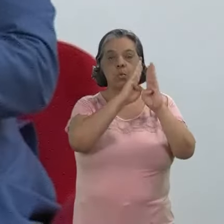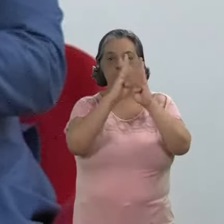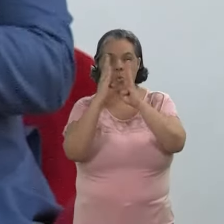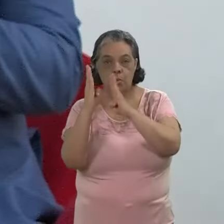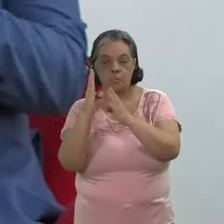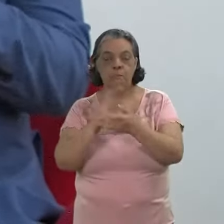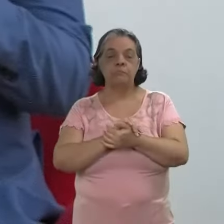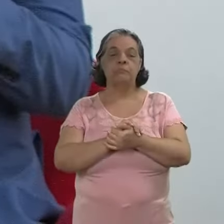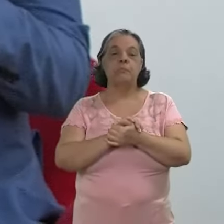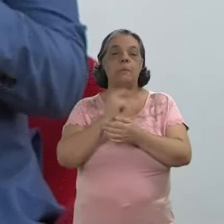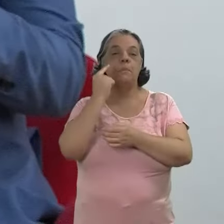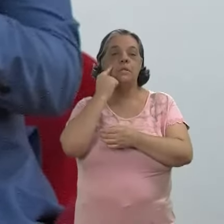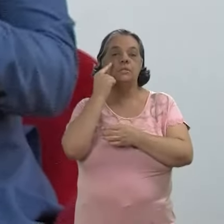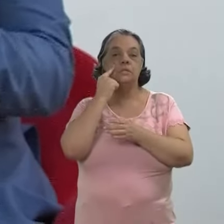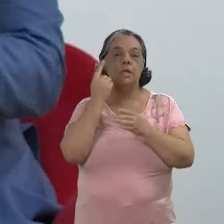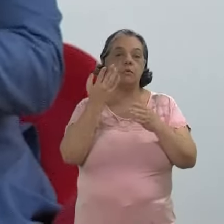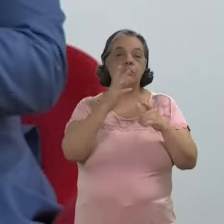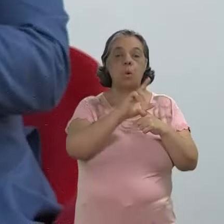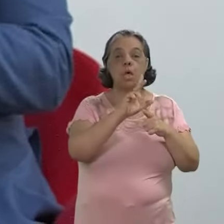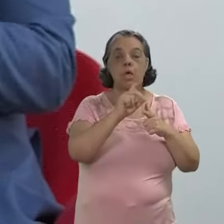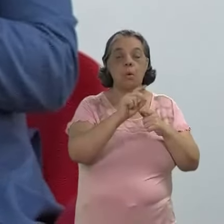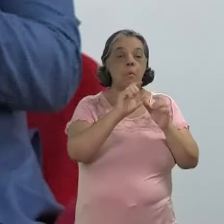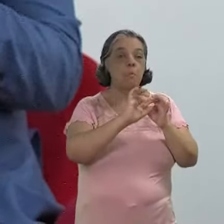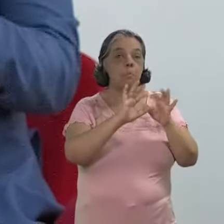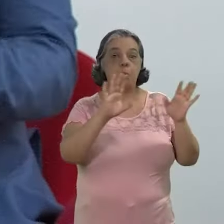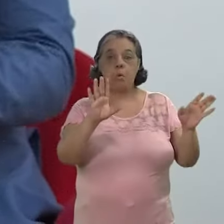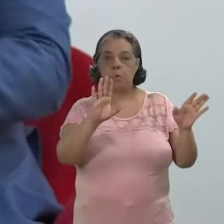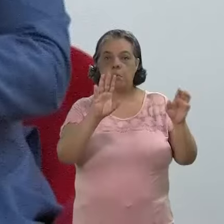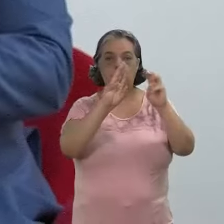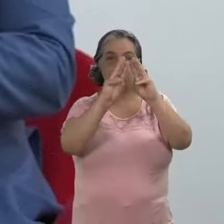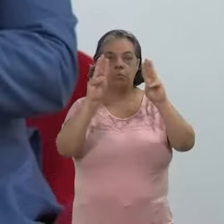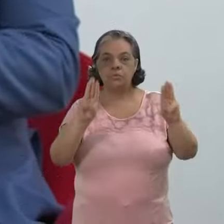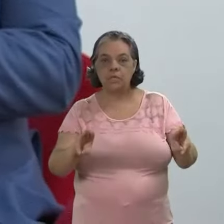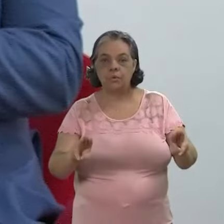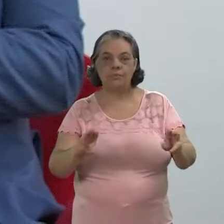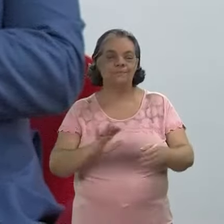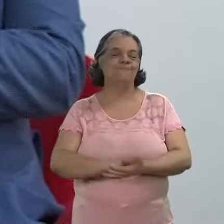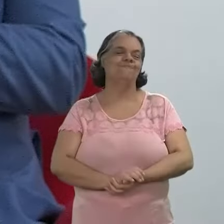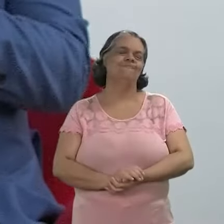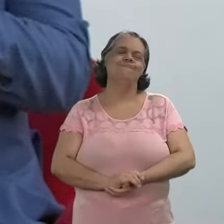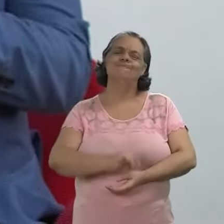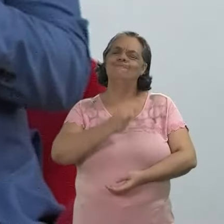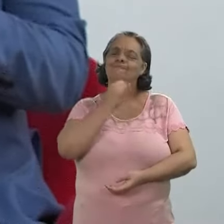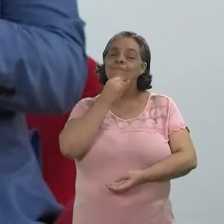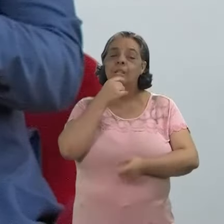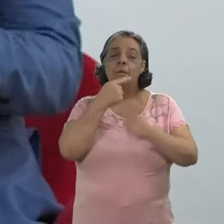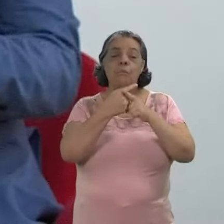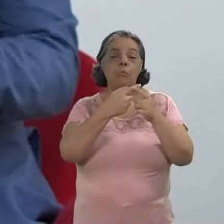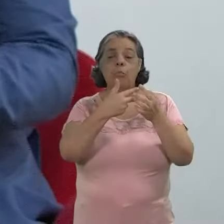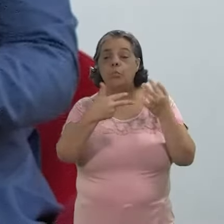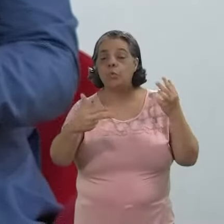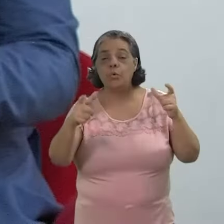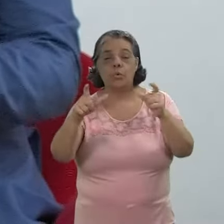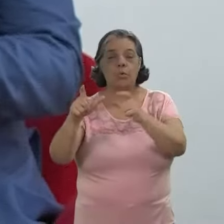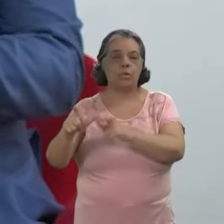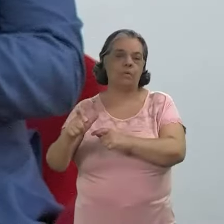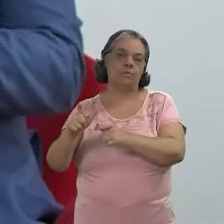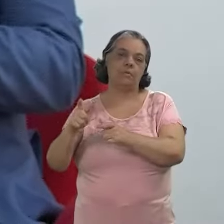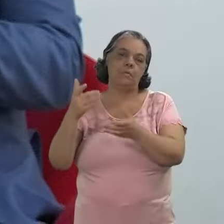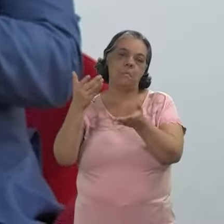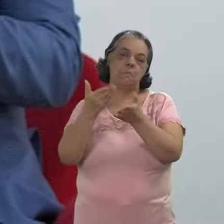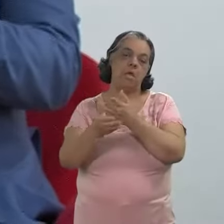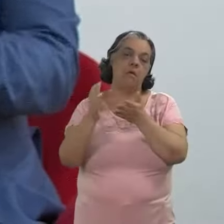cinemateca quando a gente pensa nos arquivos públicos os museus infelizmente muitos desses espaços